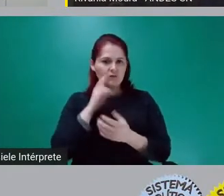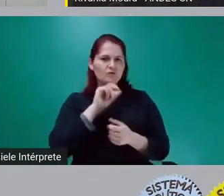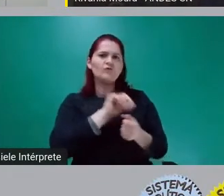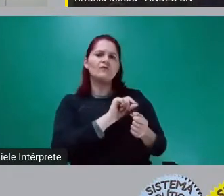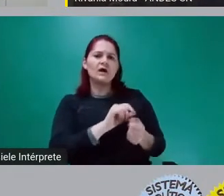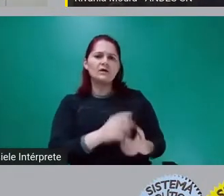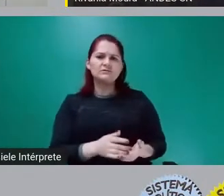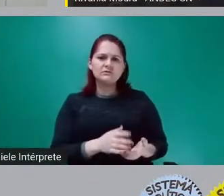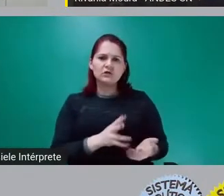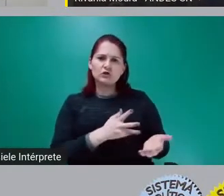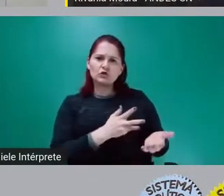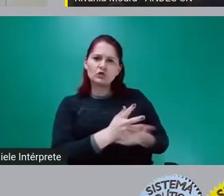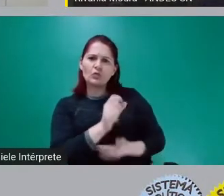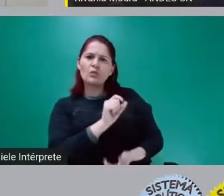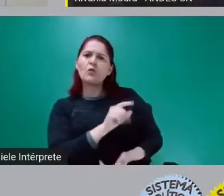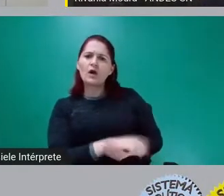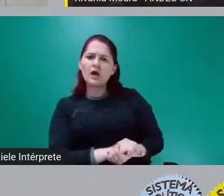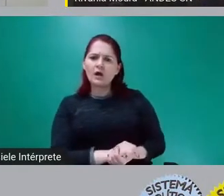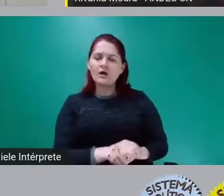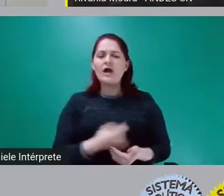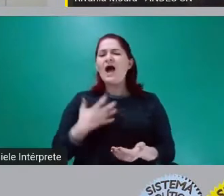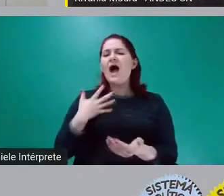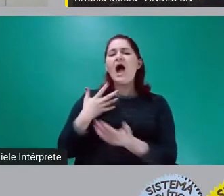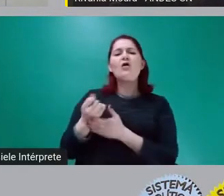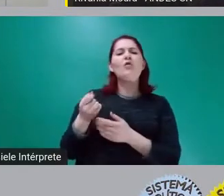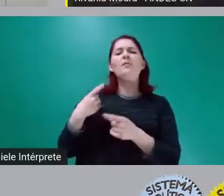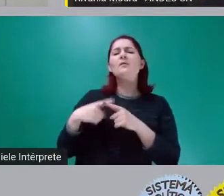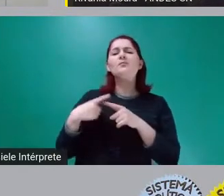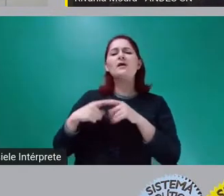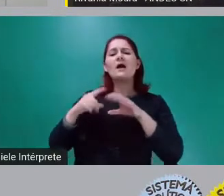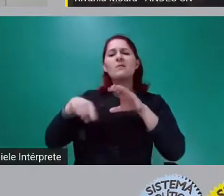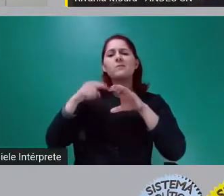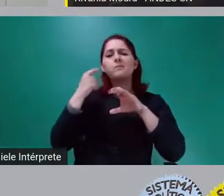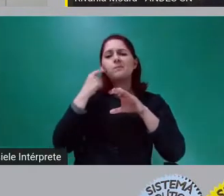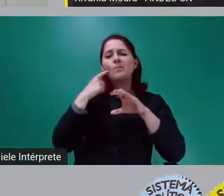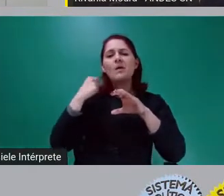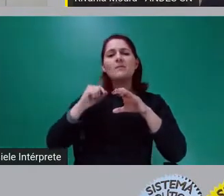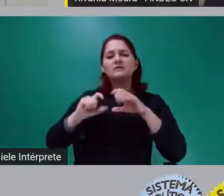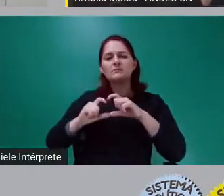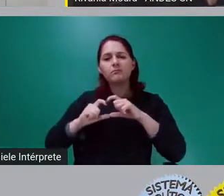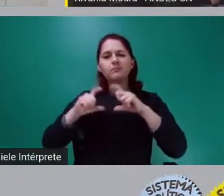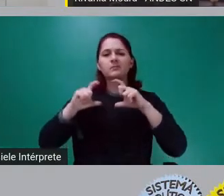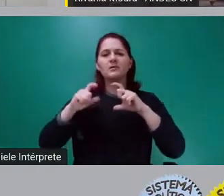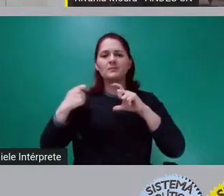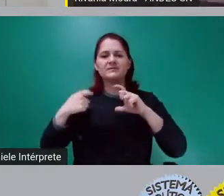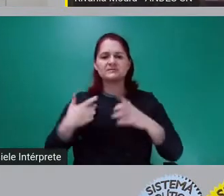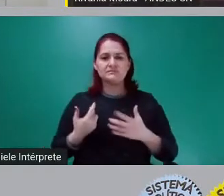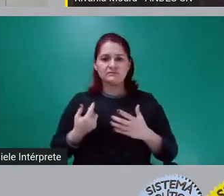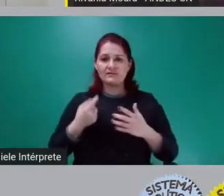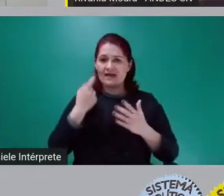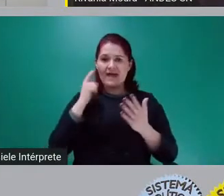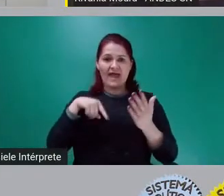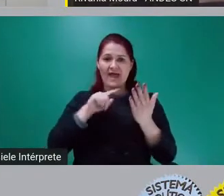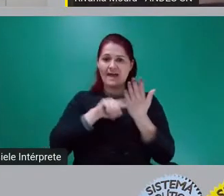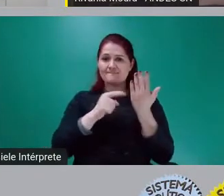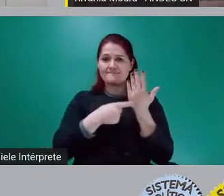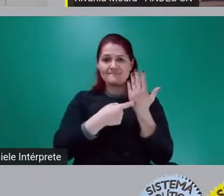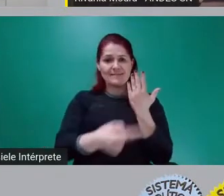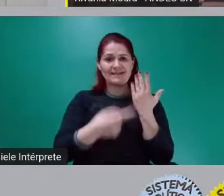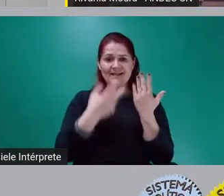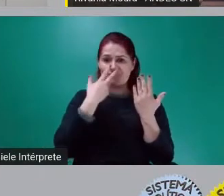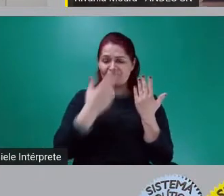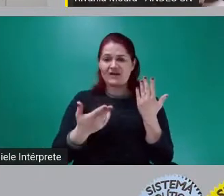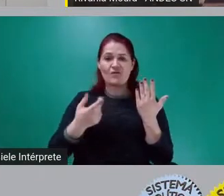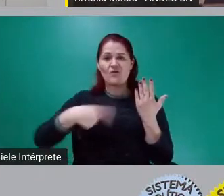Isso é que quer dizer manter a inflação baixa, calibrar o pneu. Porque, obviamente, manter a inflação baixa não é objetivo de política